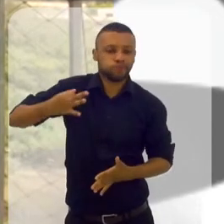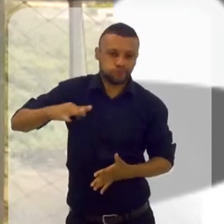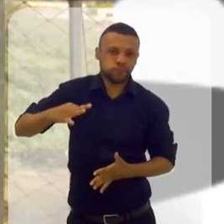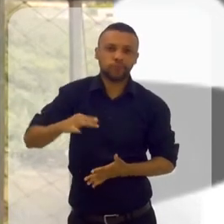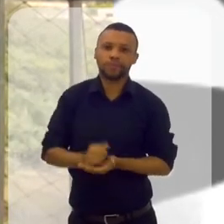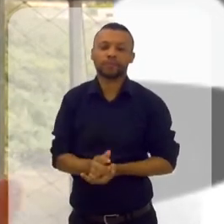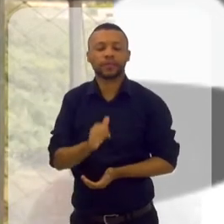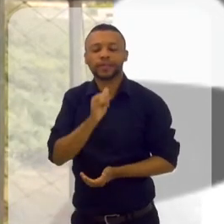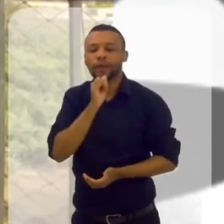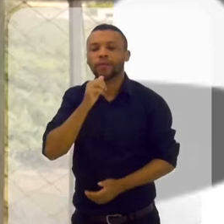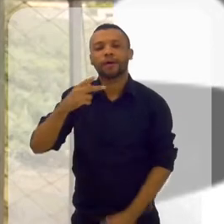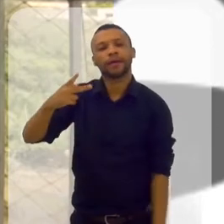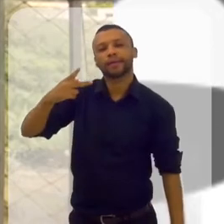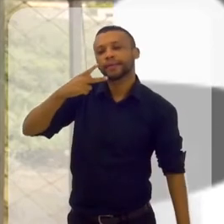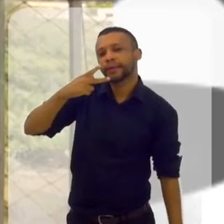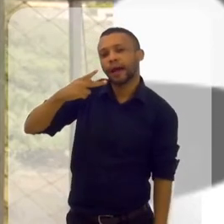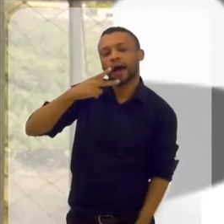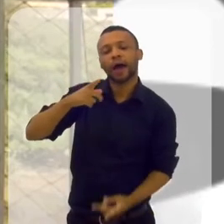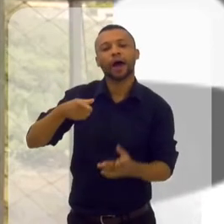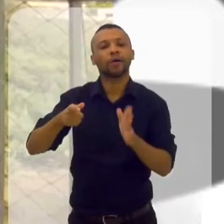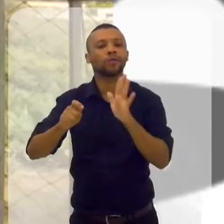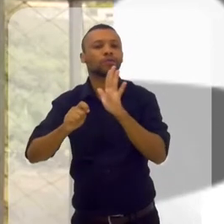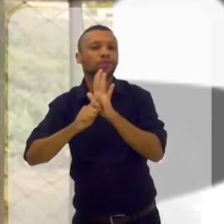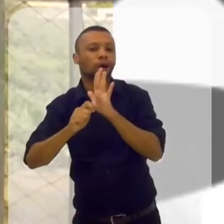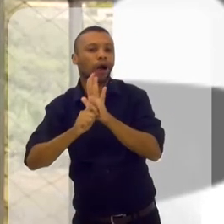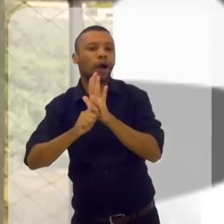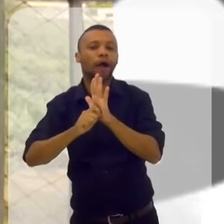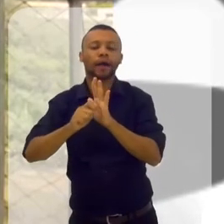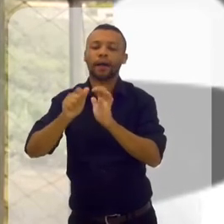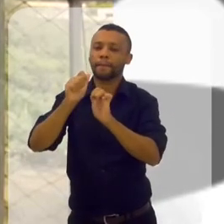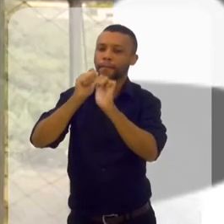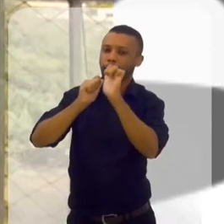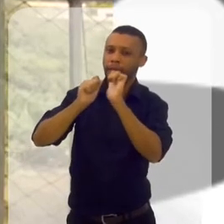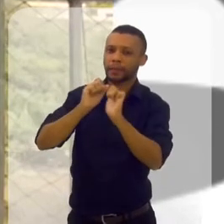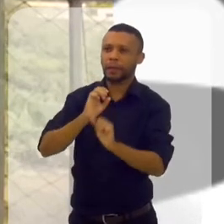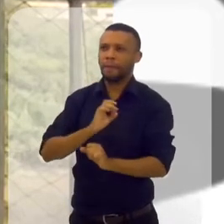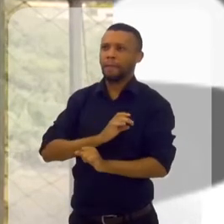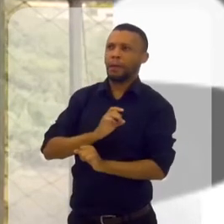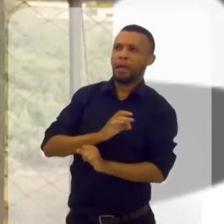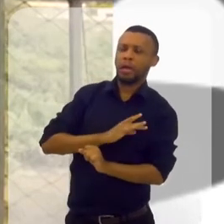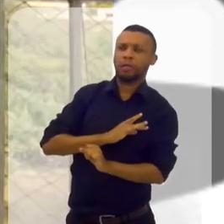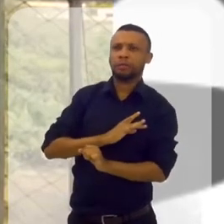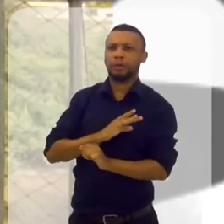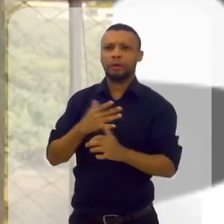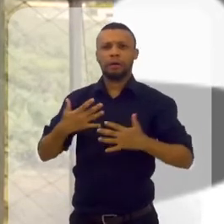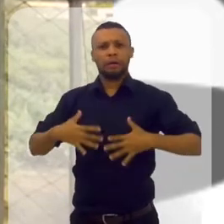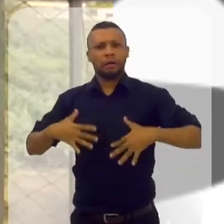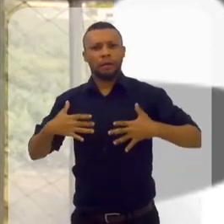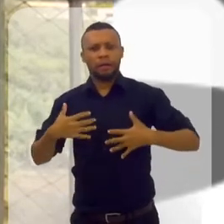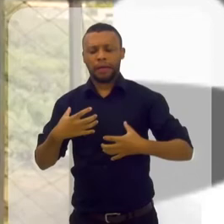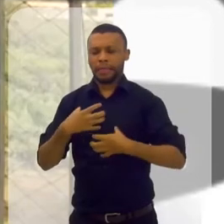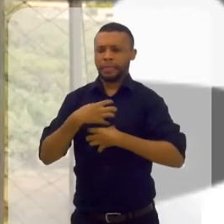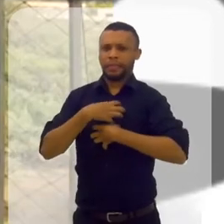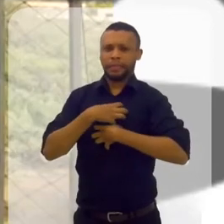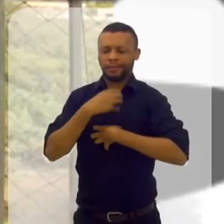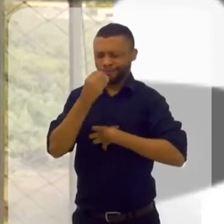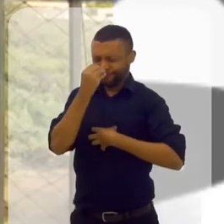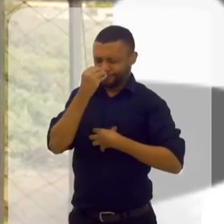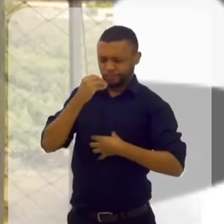cigarros, drogas, bebidas alcoólicas, medos, fobias,